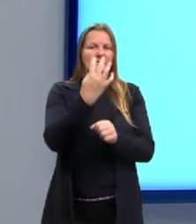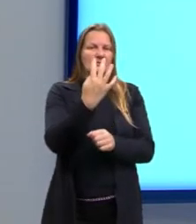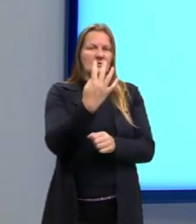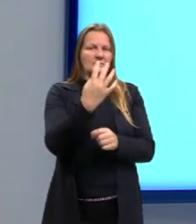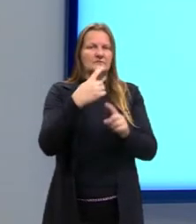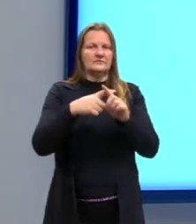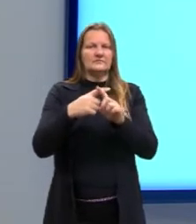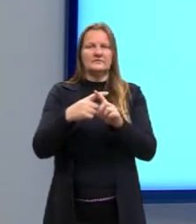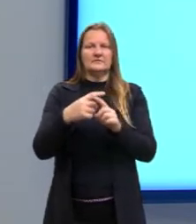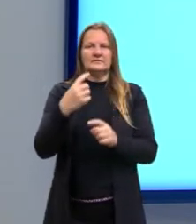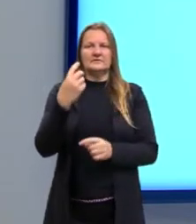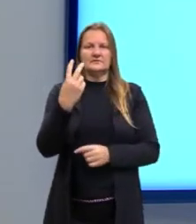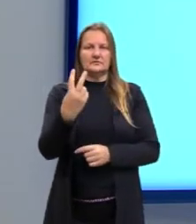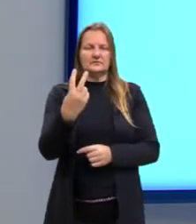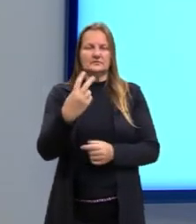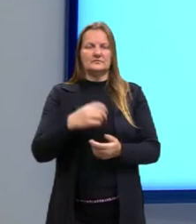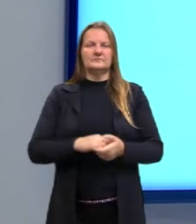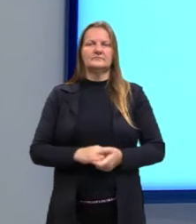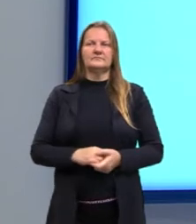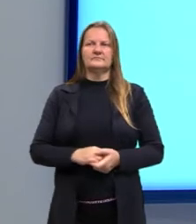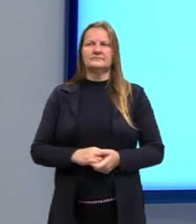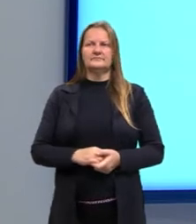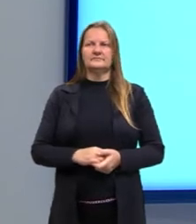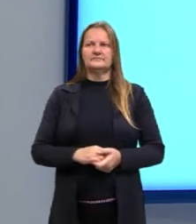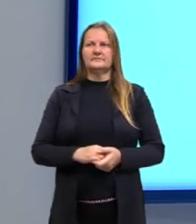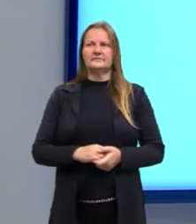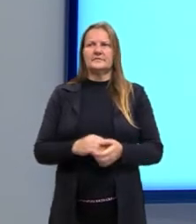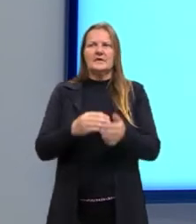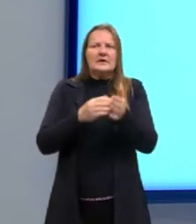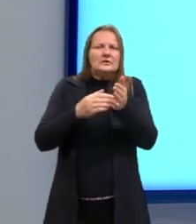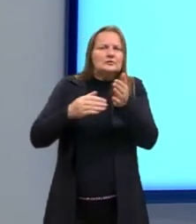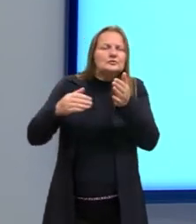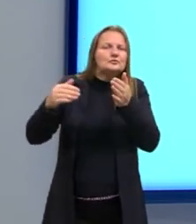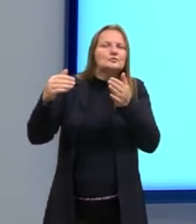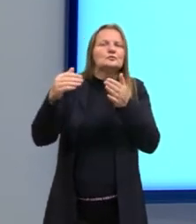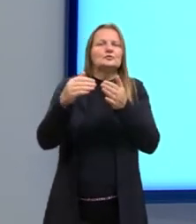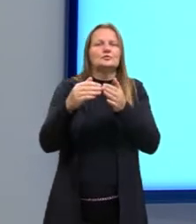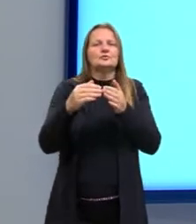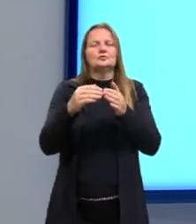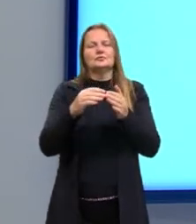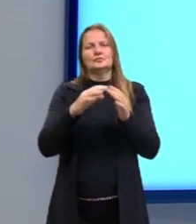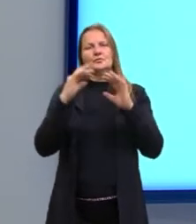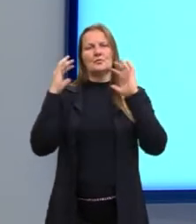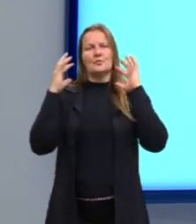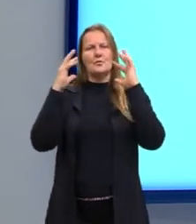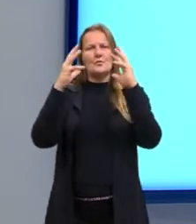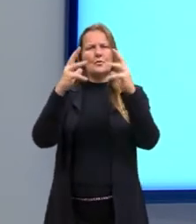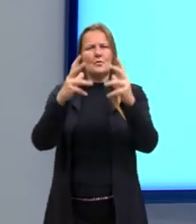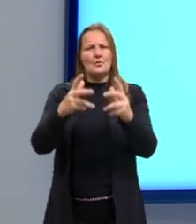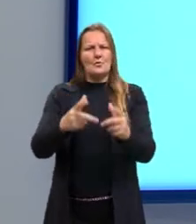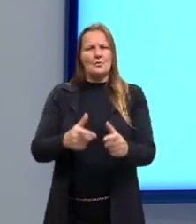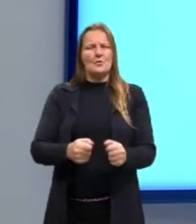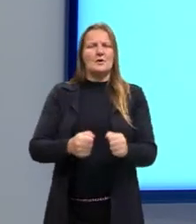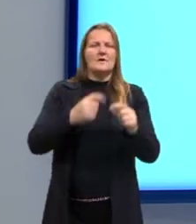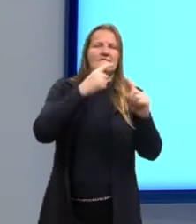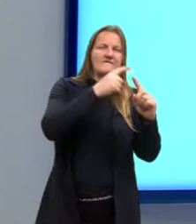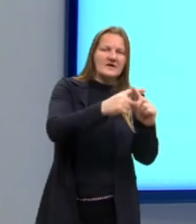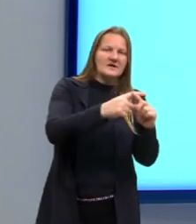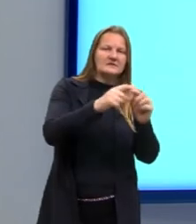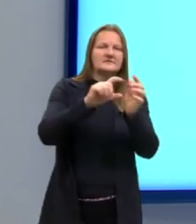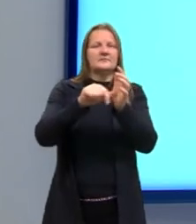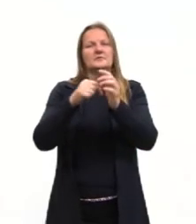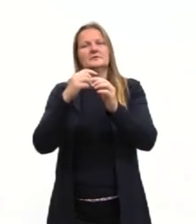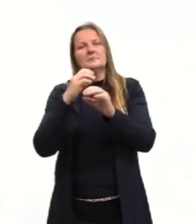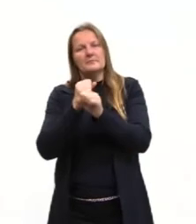vezes o peso 2. E aí eu vou somar todos esses valores, né, multiplicar e somar, mas eu vou